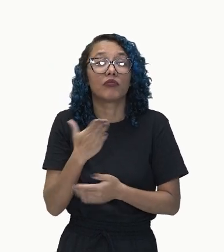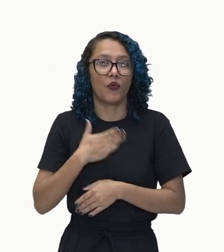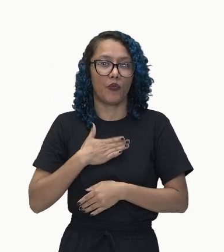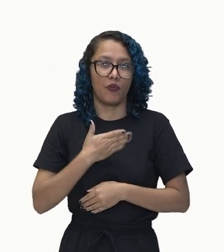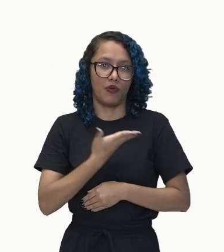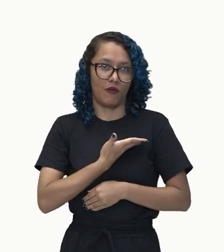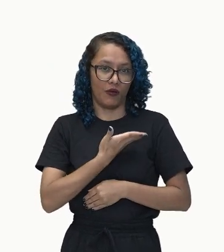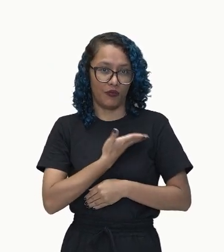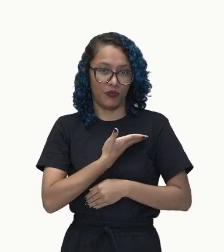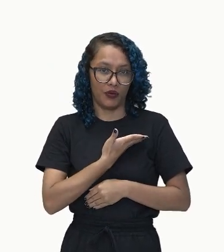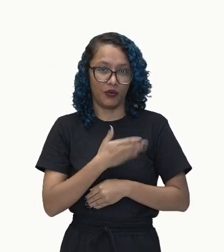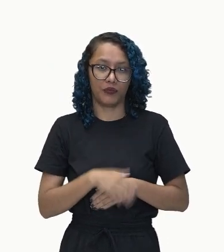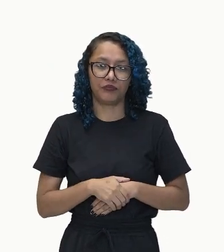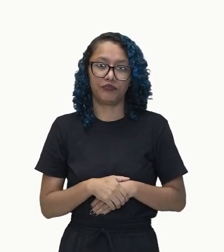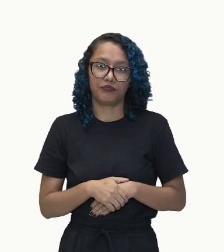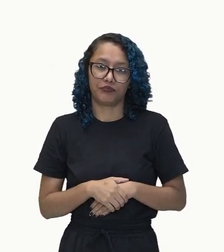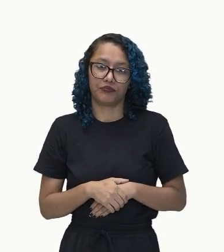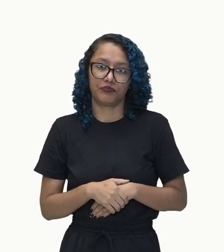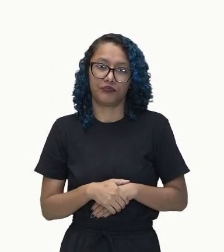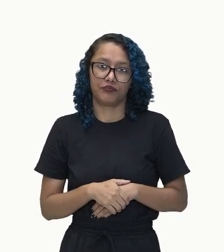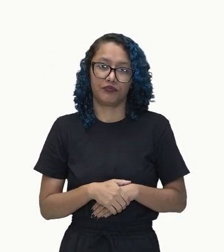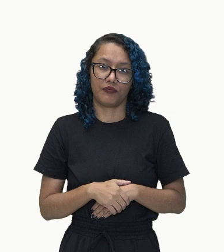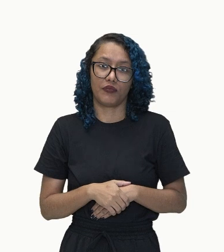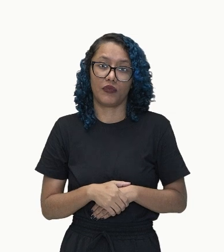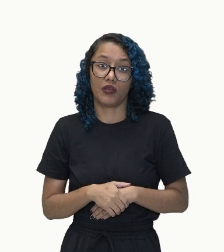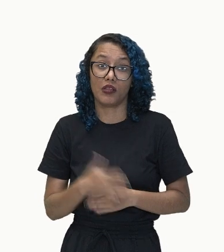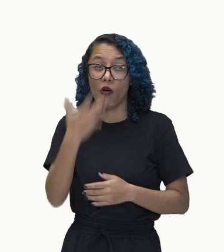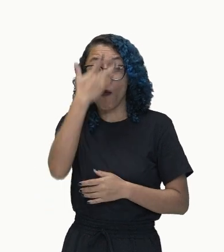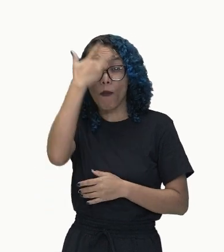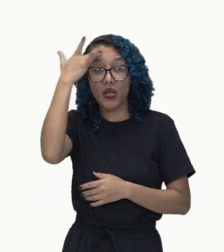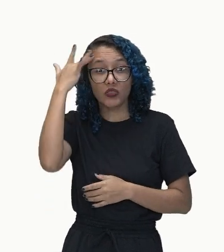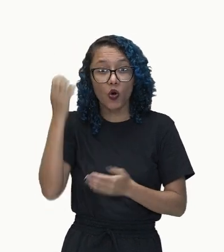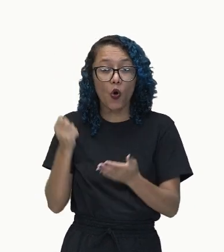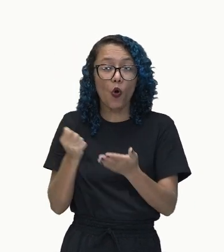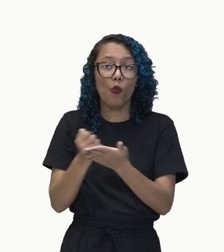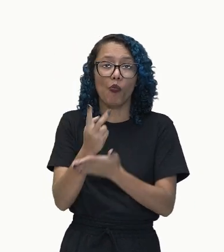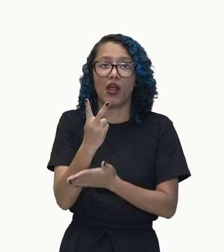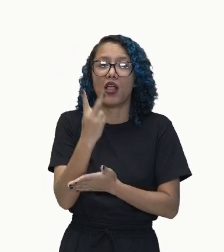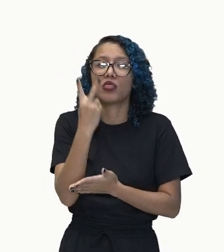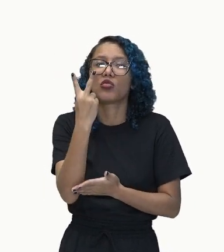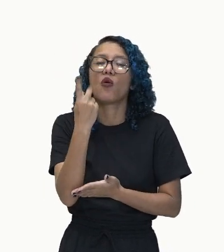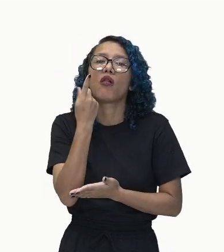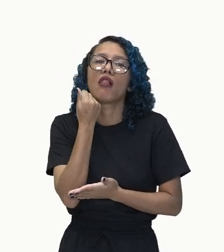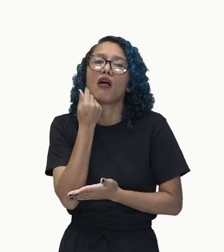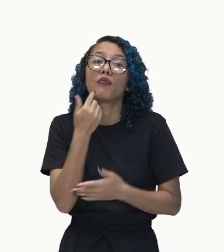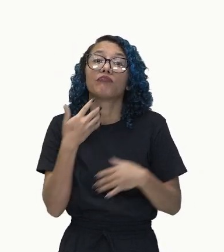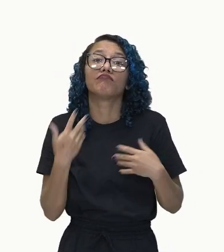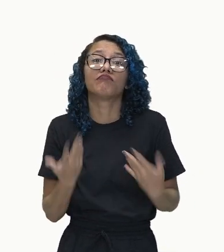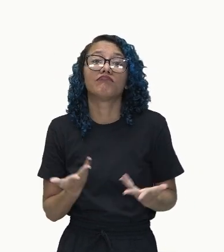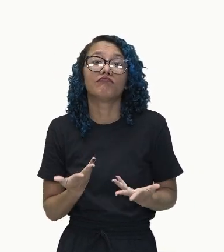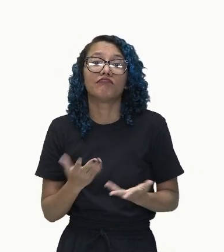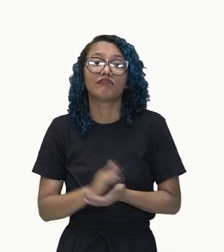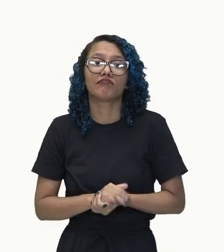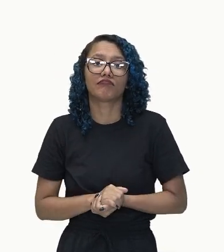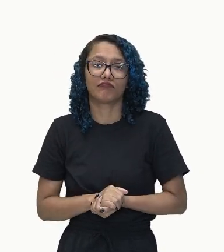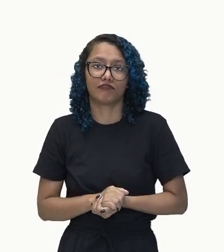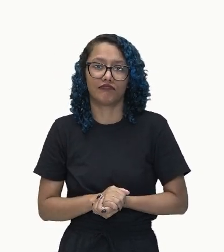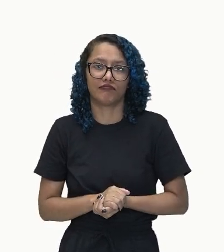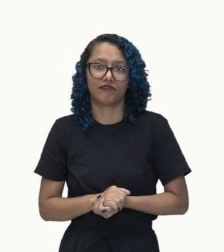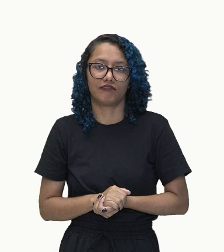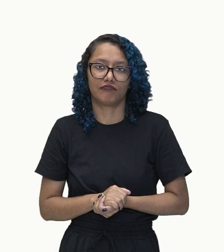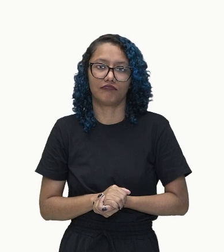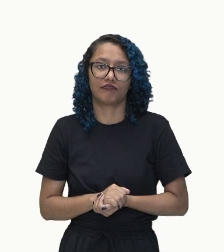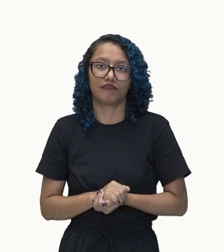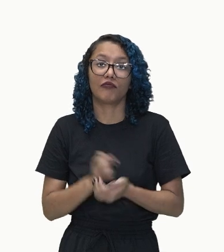comprou dois lápis? Olha aí. Já sabemos quem é o nosso sujeito da oração. Quem comprou os dois